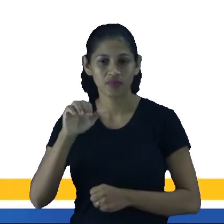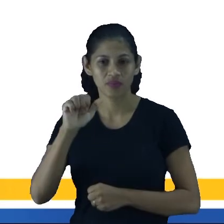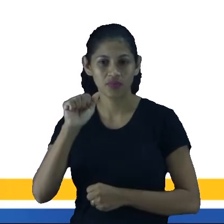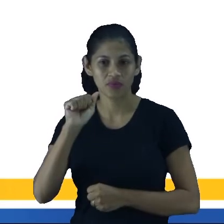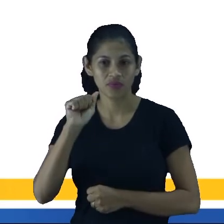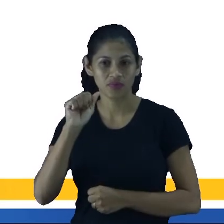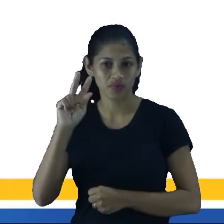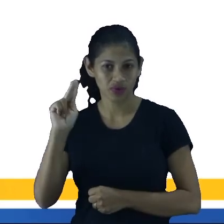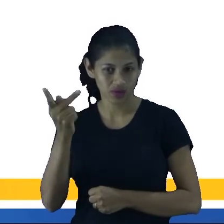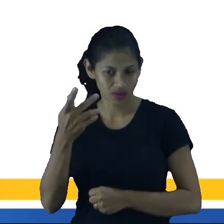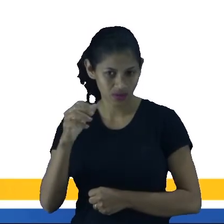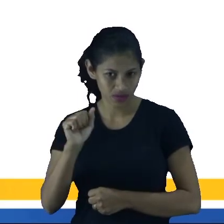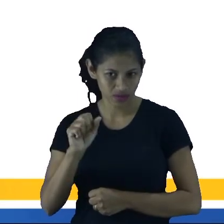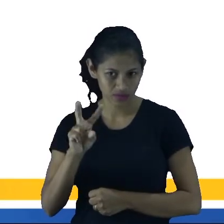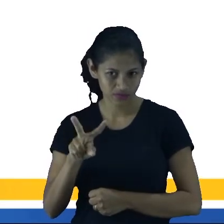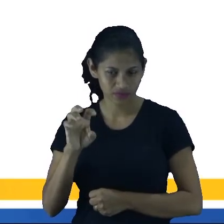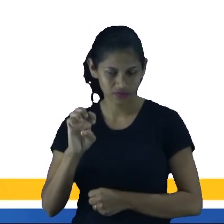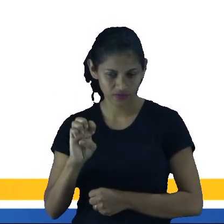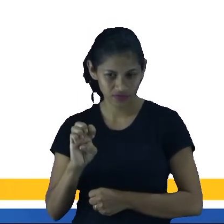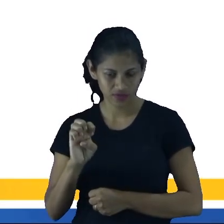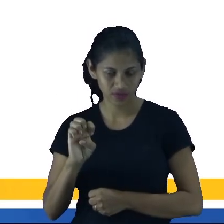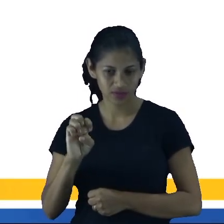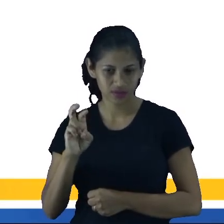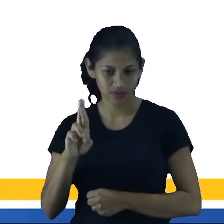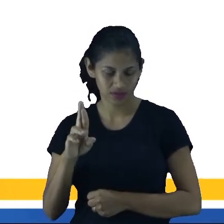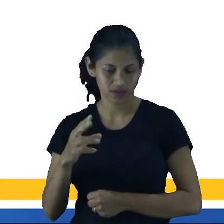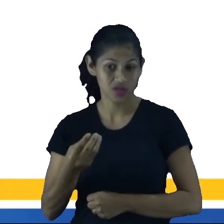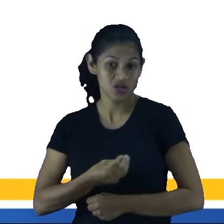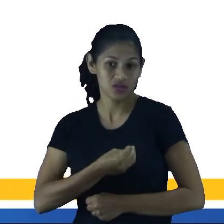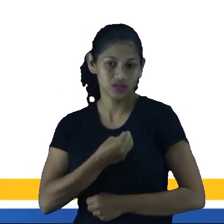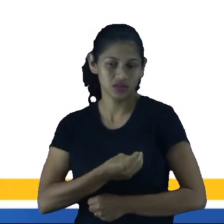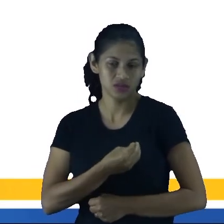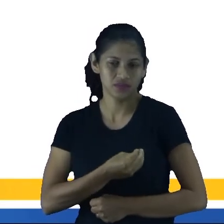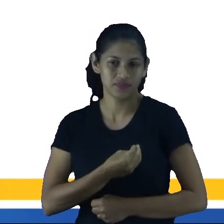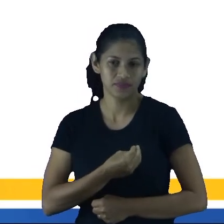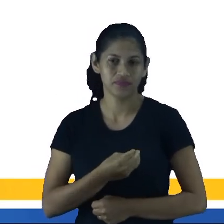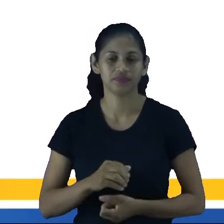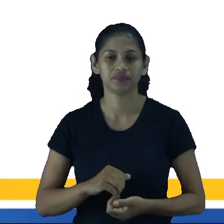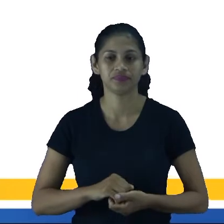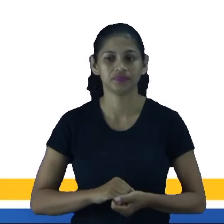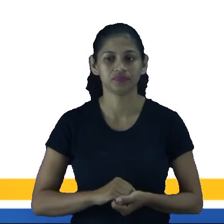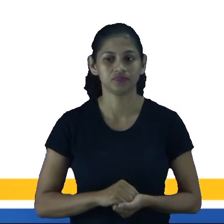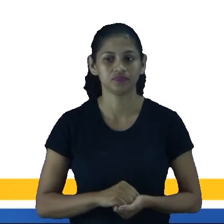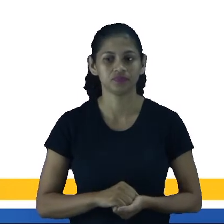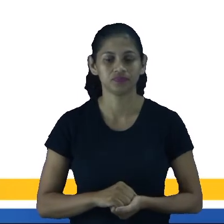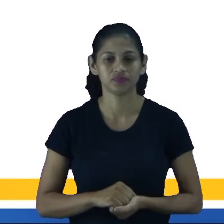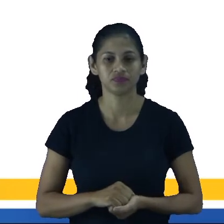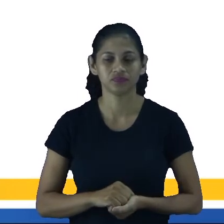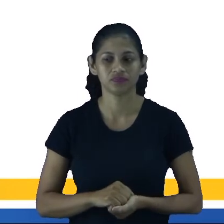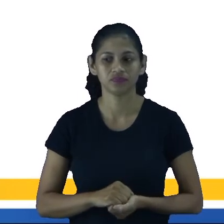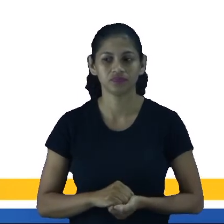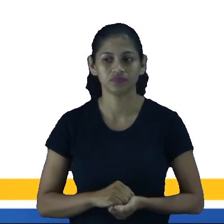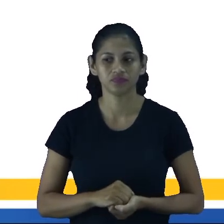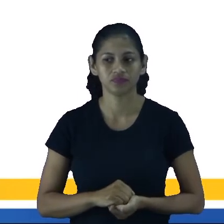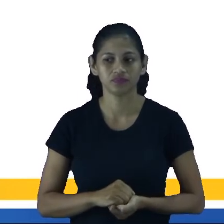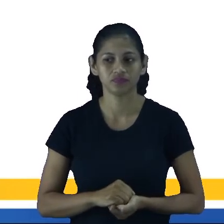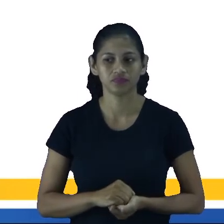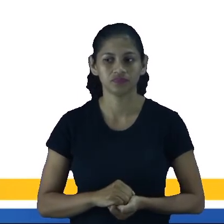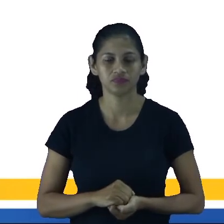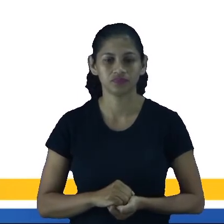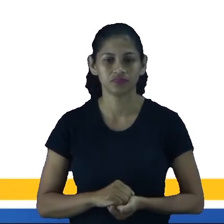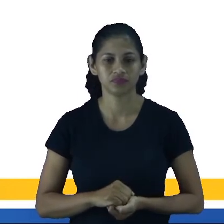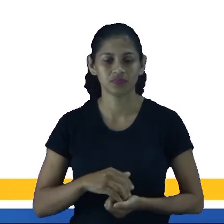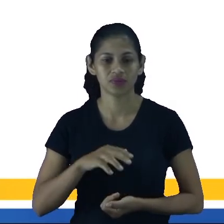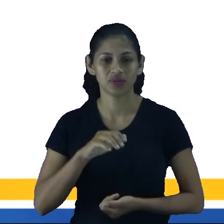esse com a está equivocado. Ter abraço, é dado a gusto. Augusto é o nome, né? Ou mês,